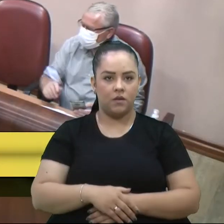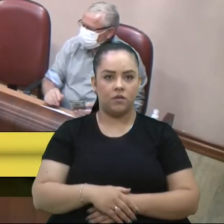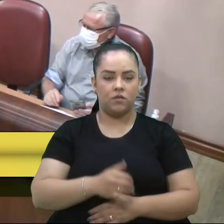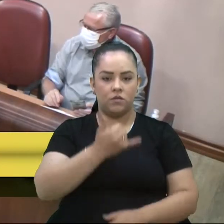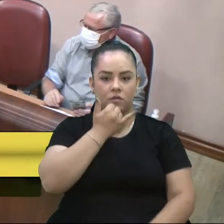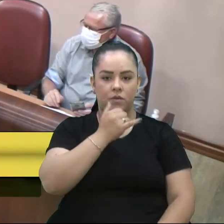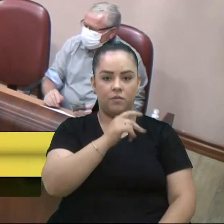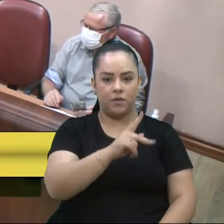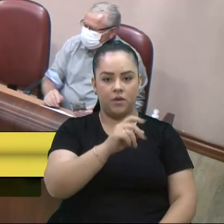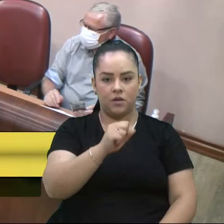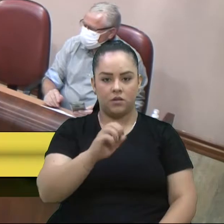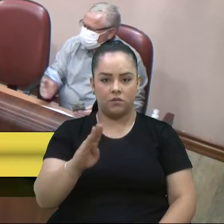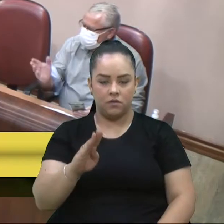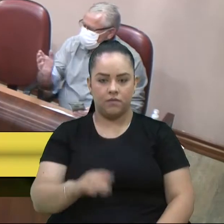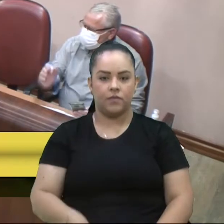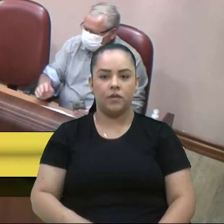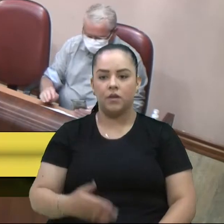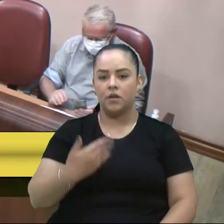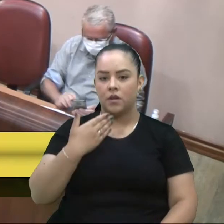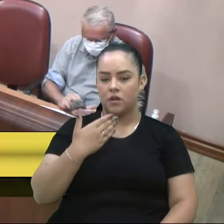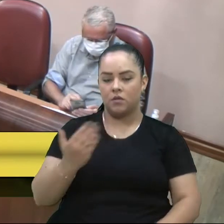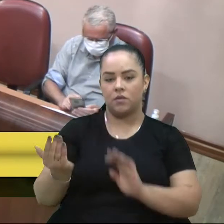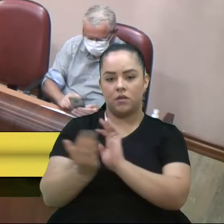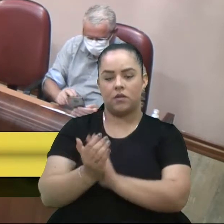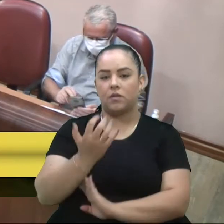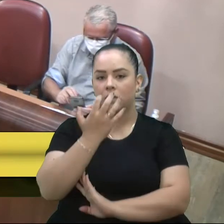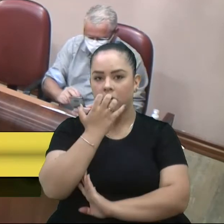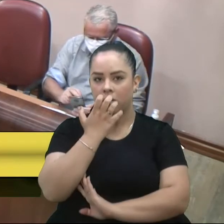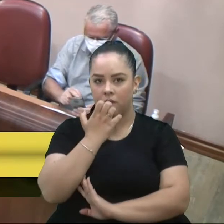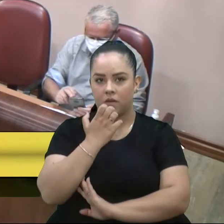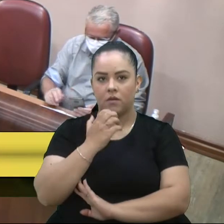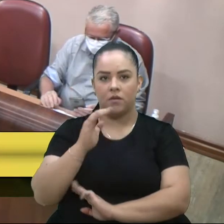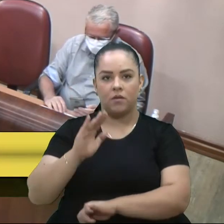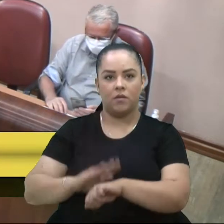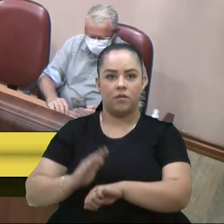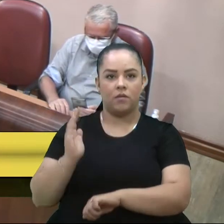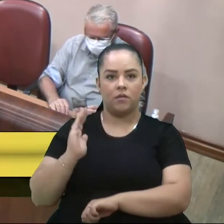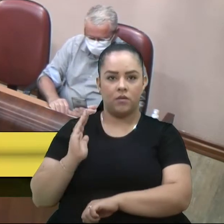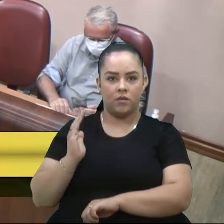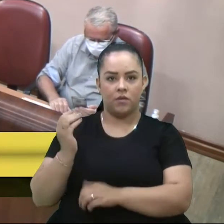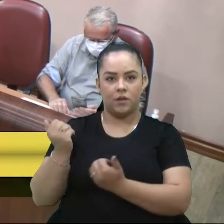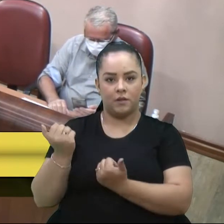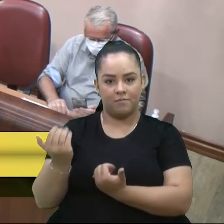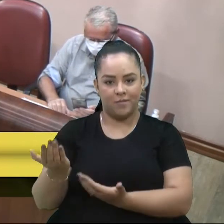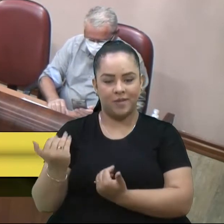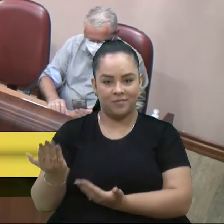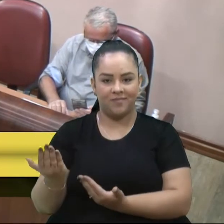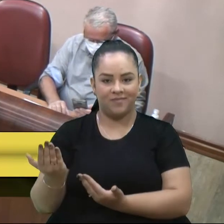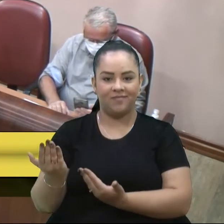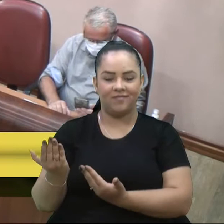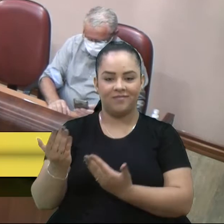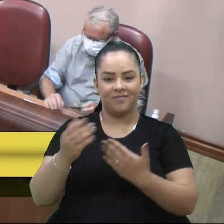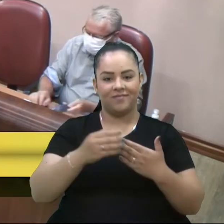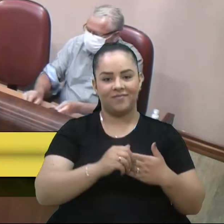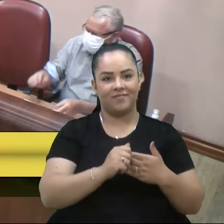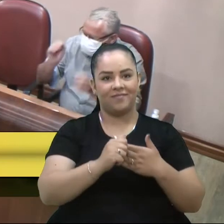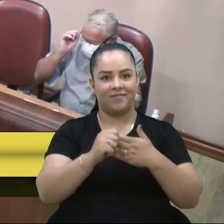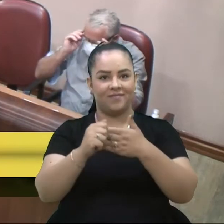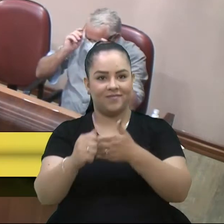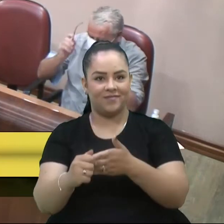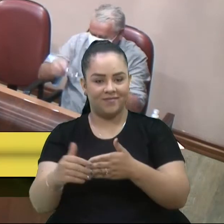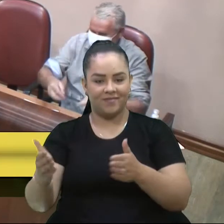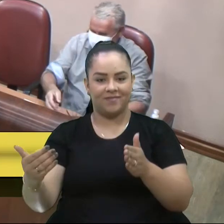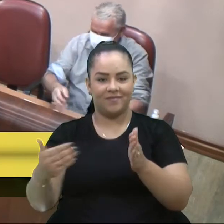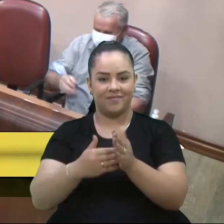Peço ao colega Camiles, que acredito que é o mais jovem da casa, aqui que conduz a representante até a